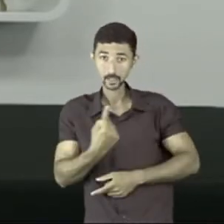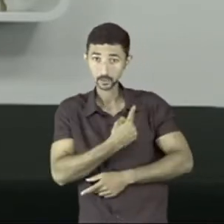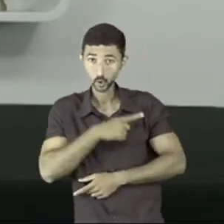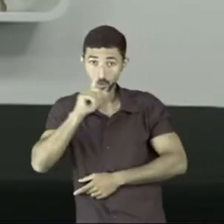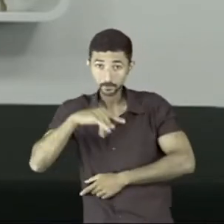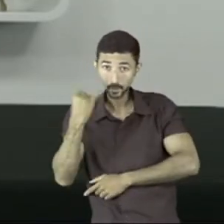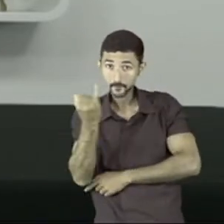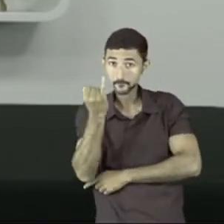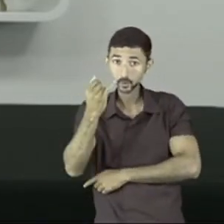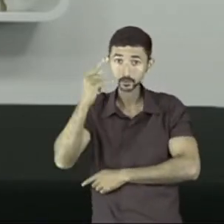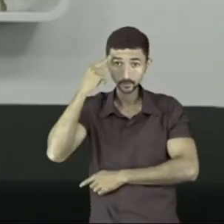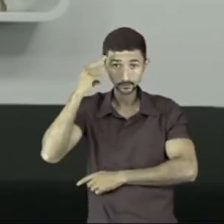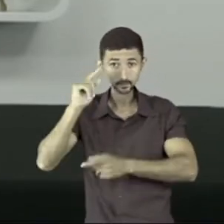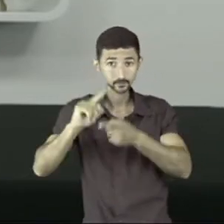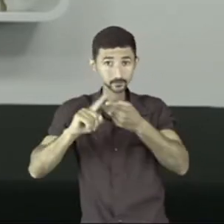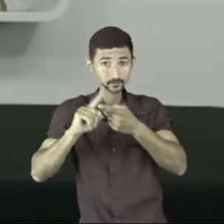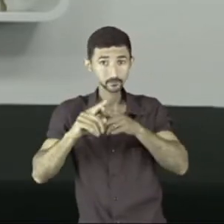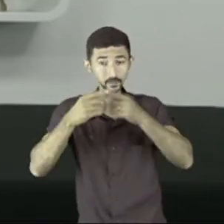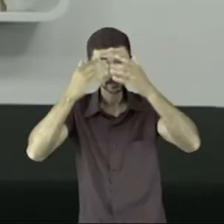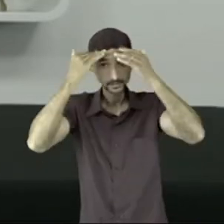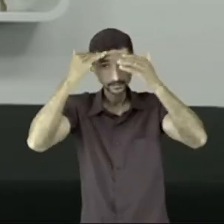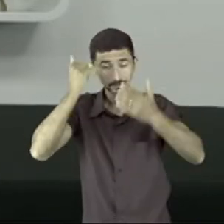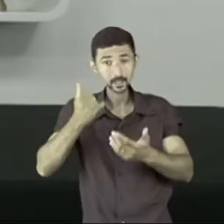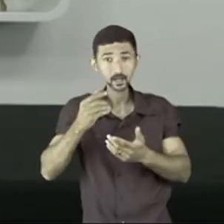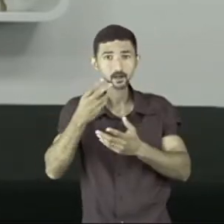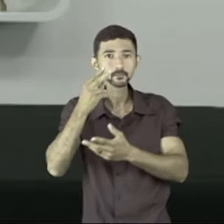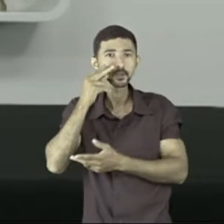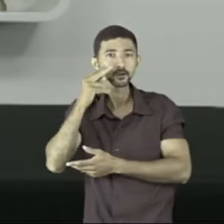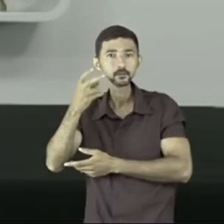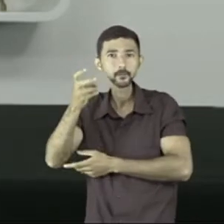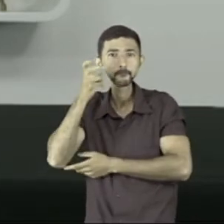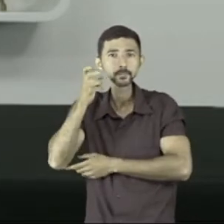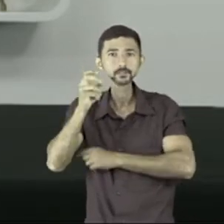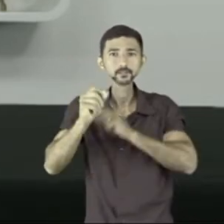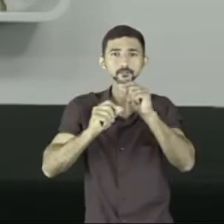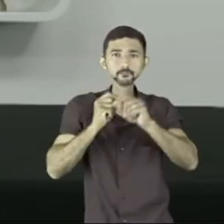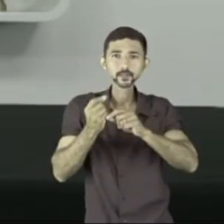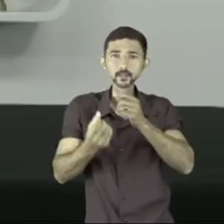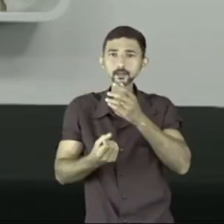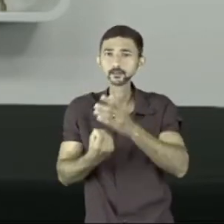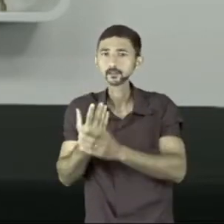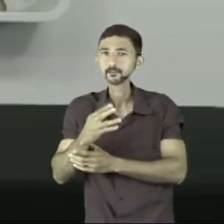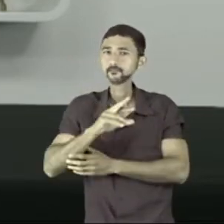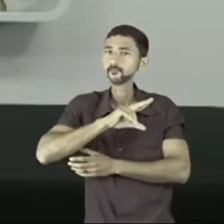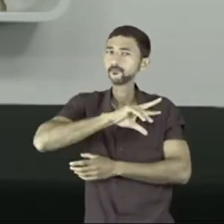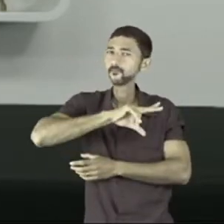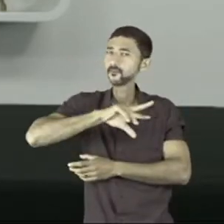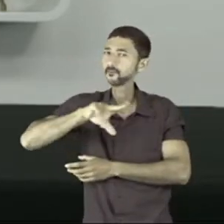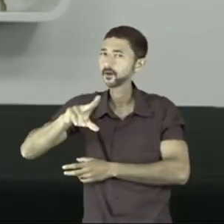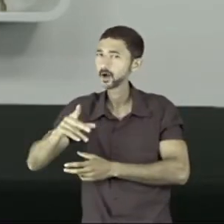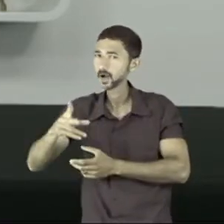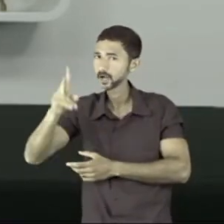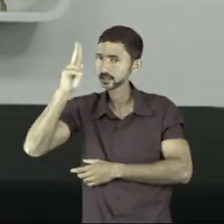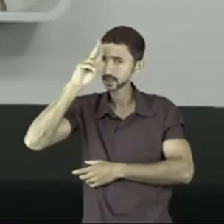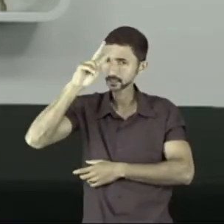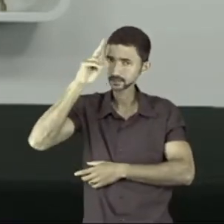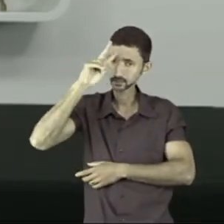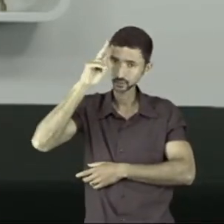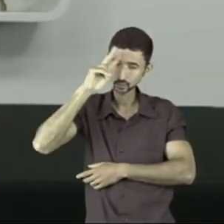é importante que nós saibamos observar que existem mais de uma versão,